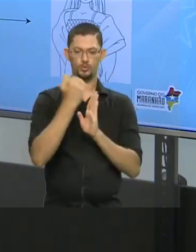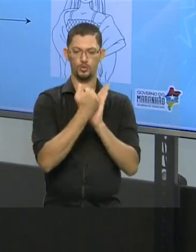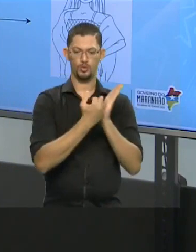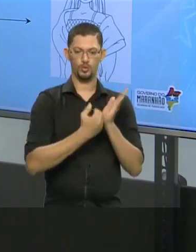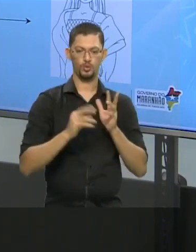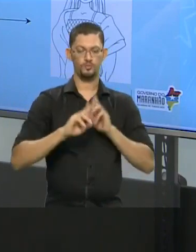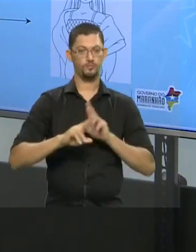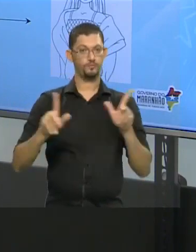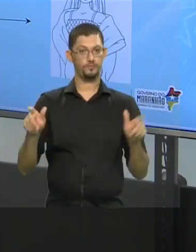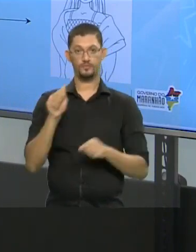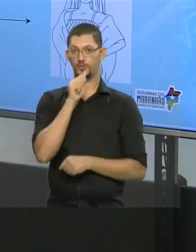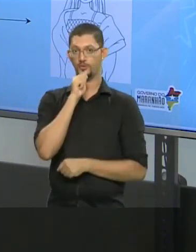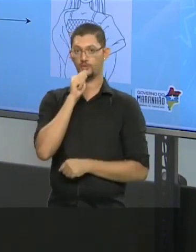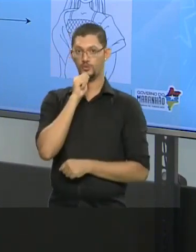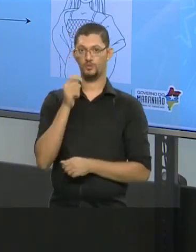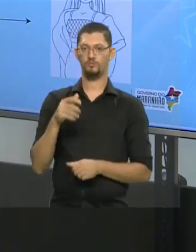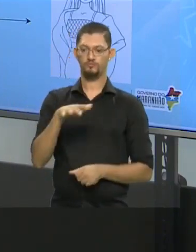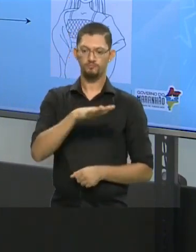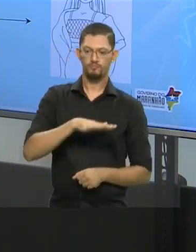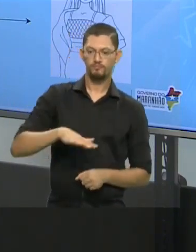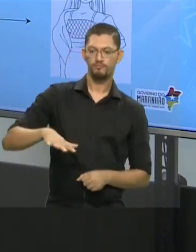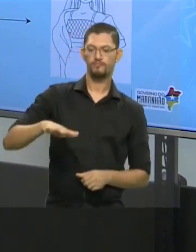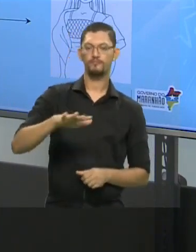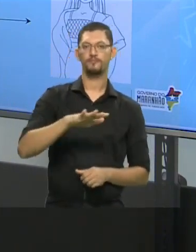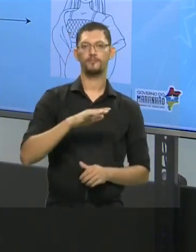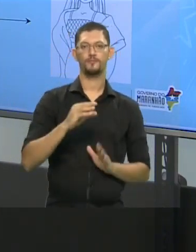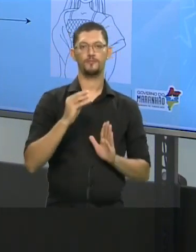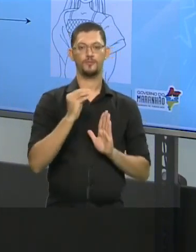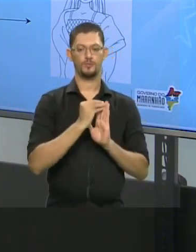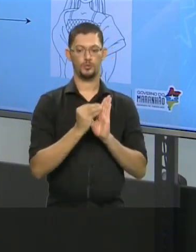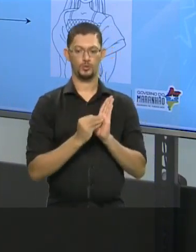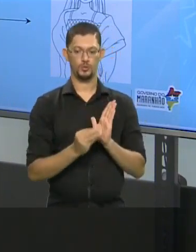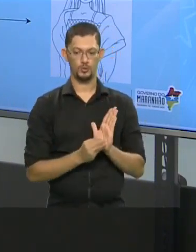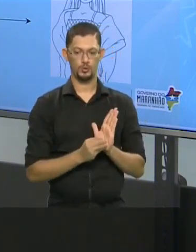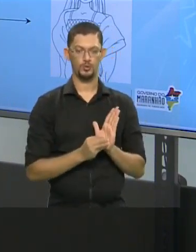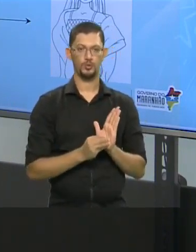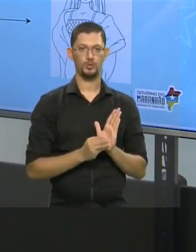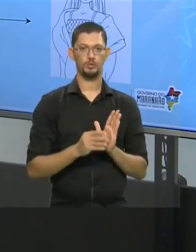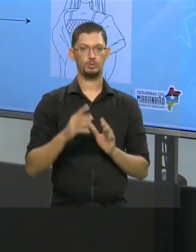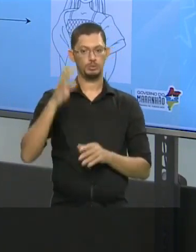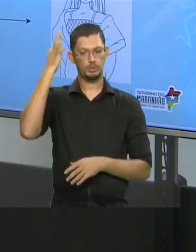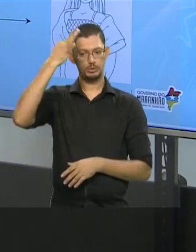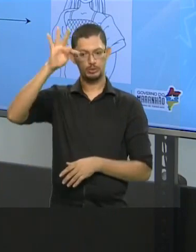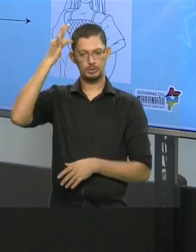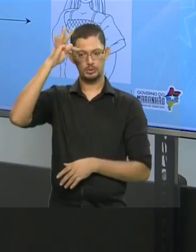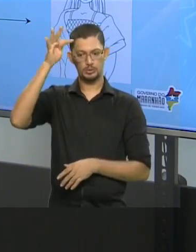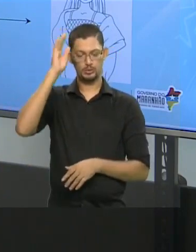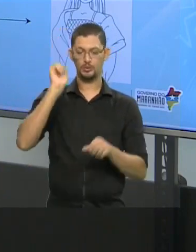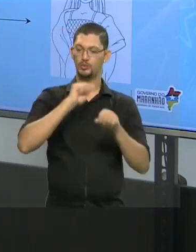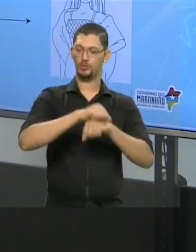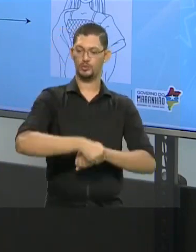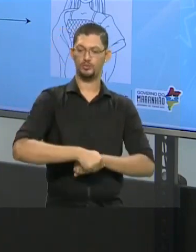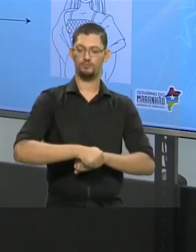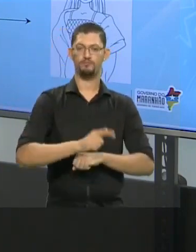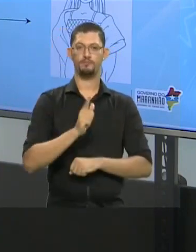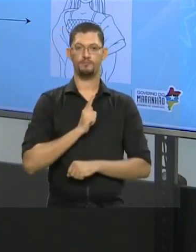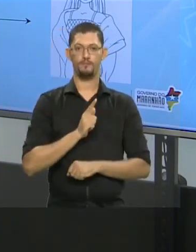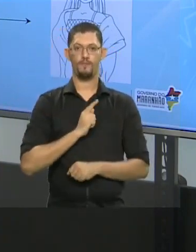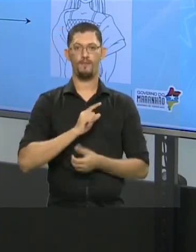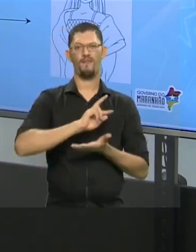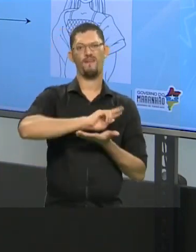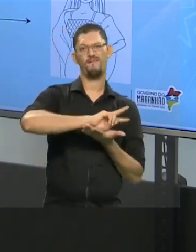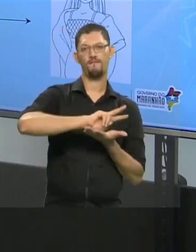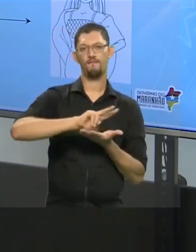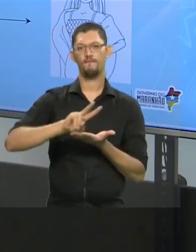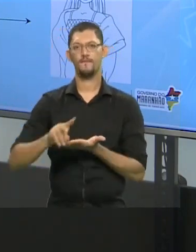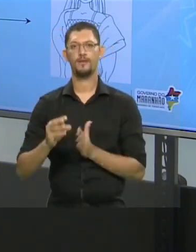Ainda que no meio desses conteúdos teóricos ou acadêmicos existe uma série